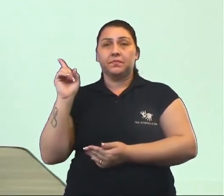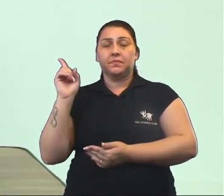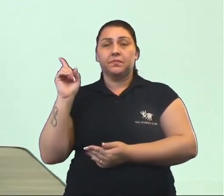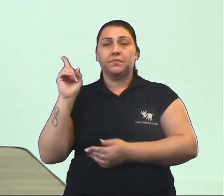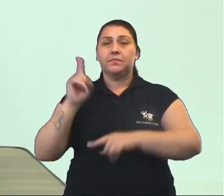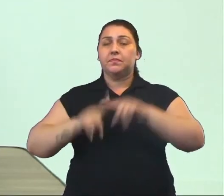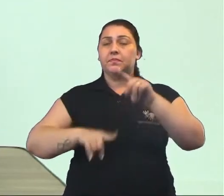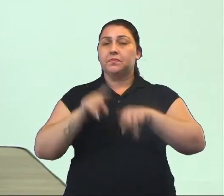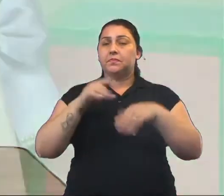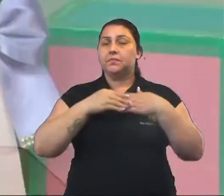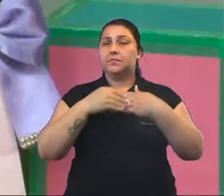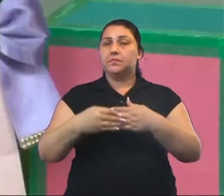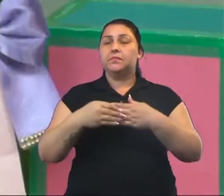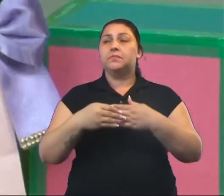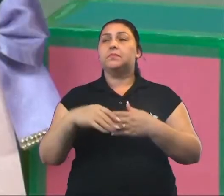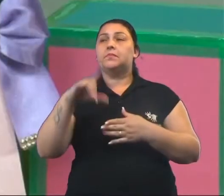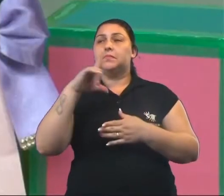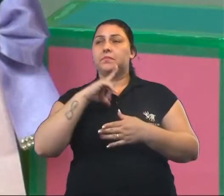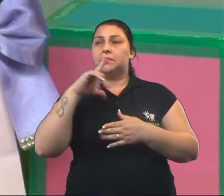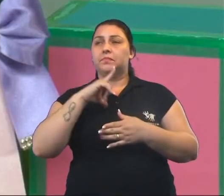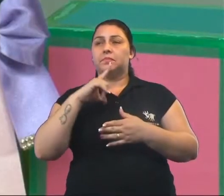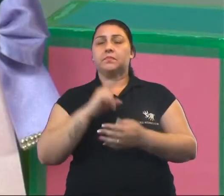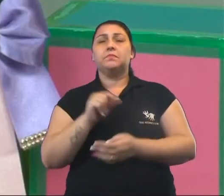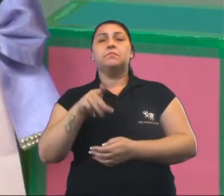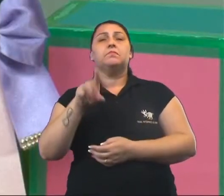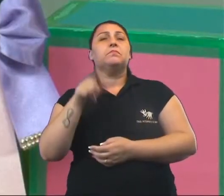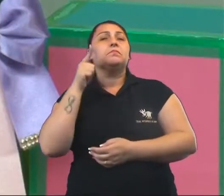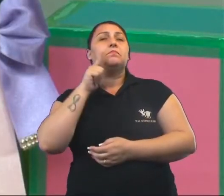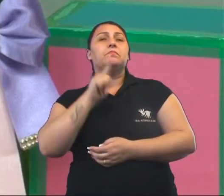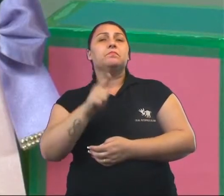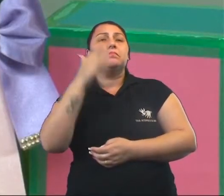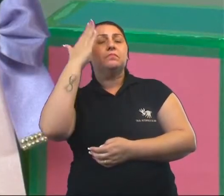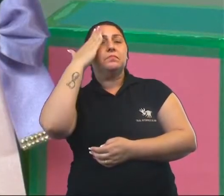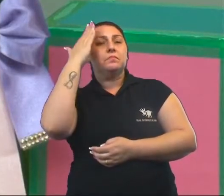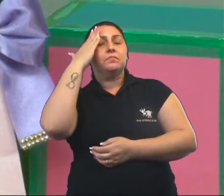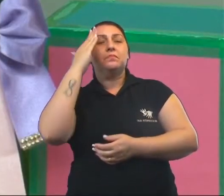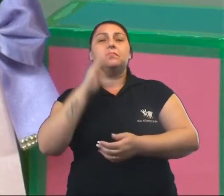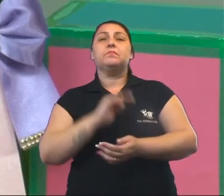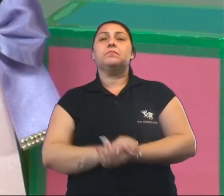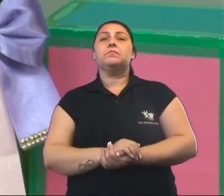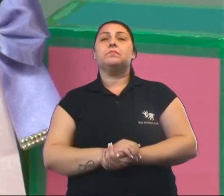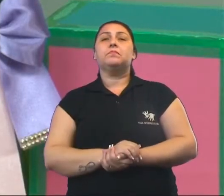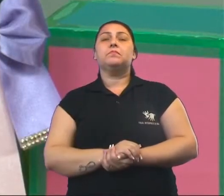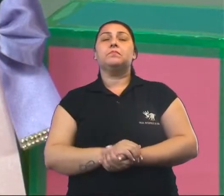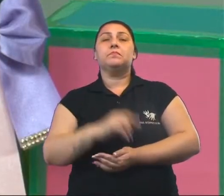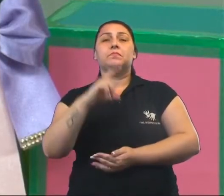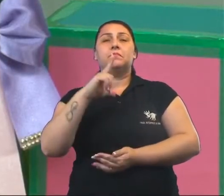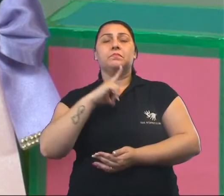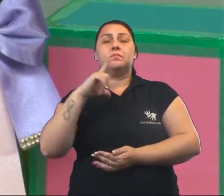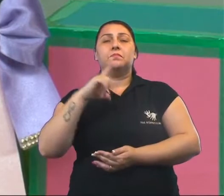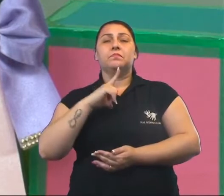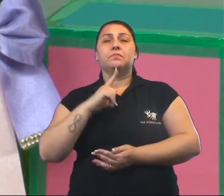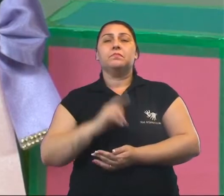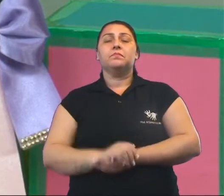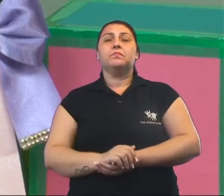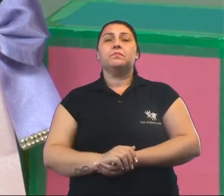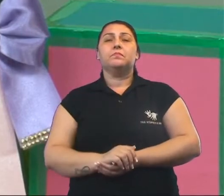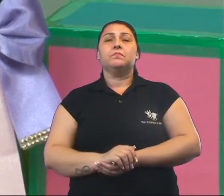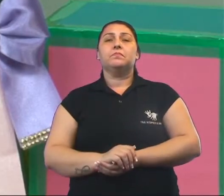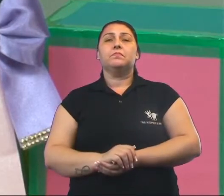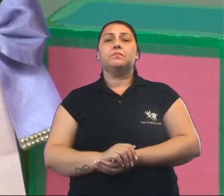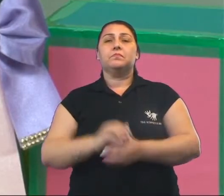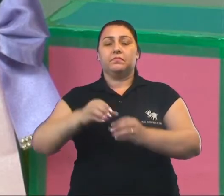que eu trouxe para vocês. Temos aqui, quem consegue distinguir, olha só, eu tenho aqui em minhas mãos uma